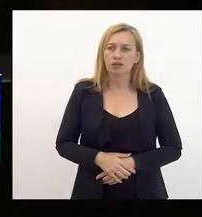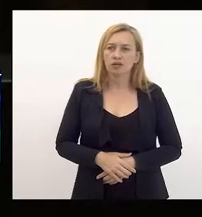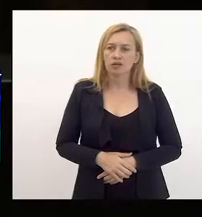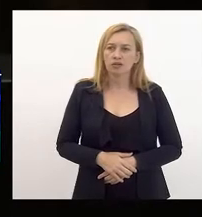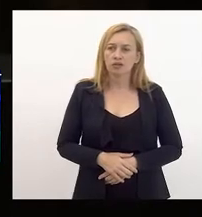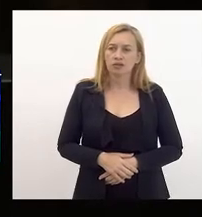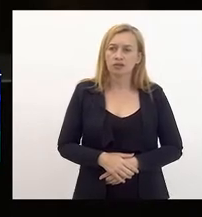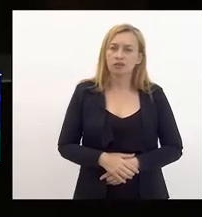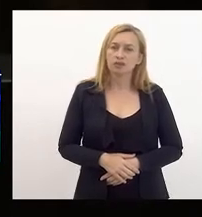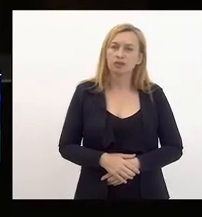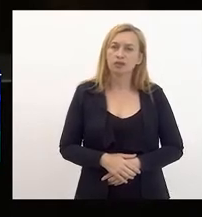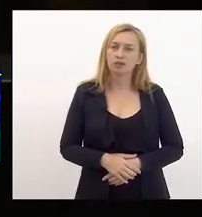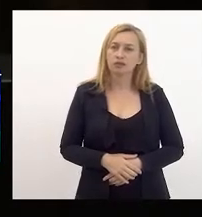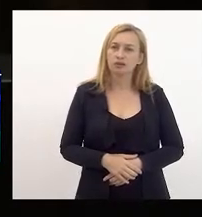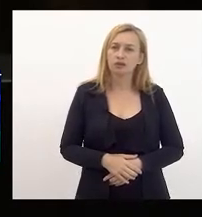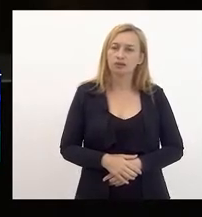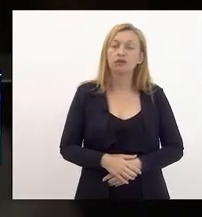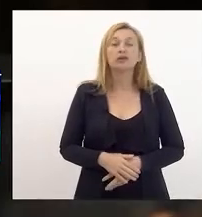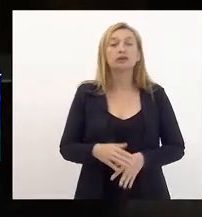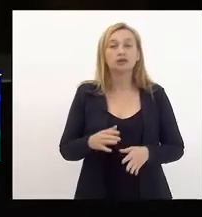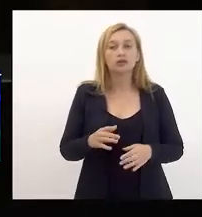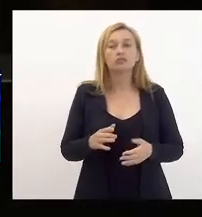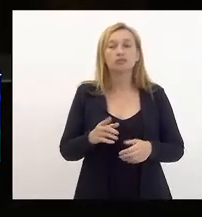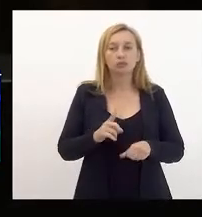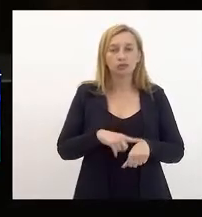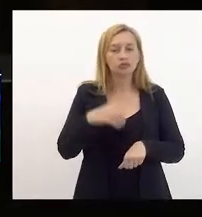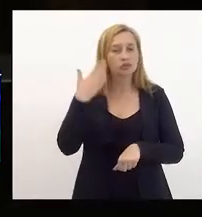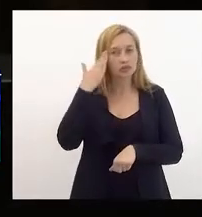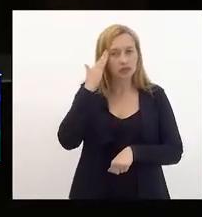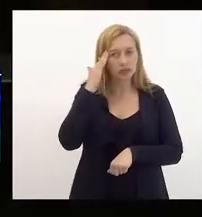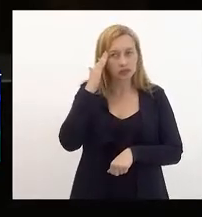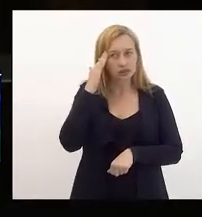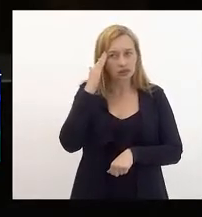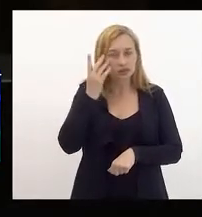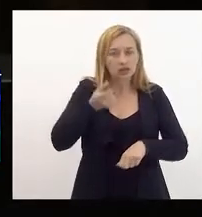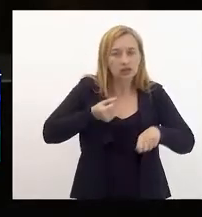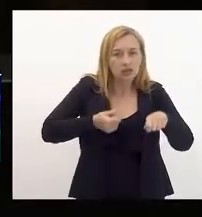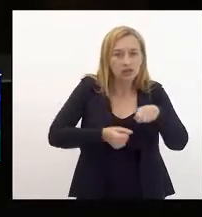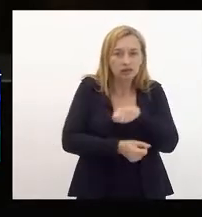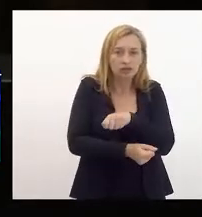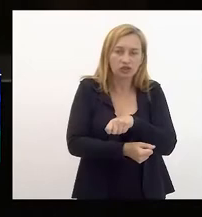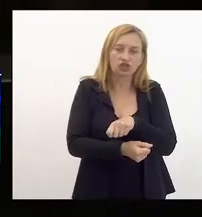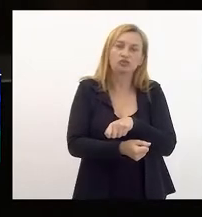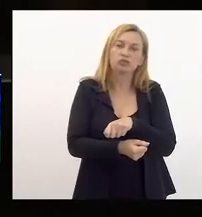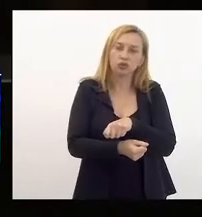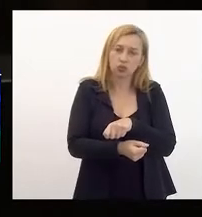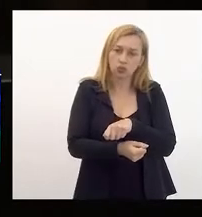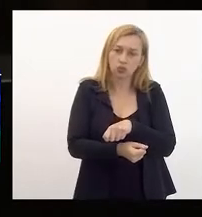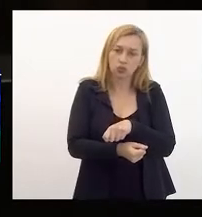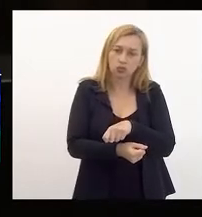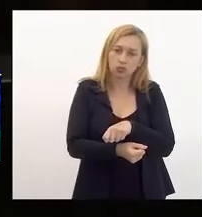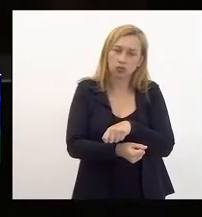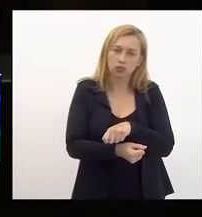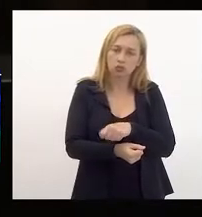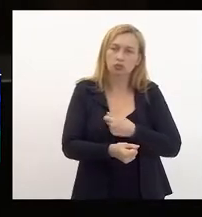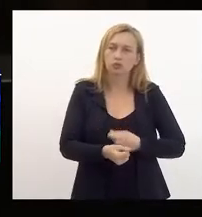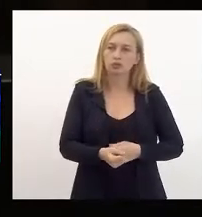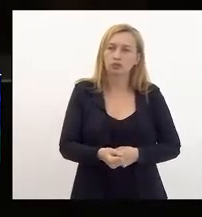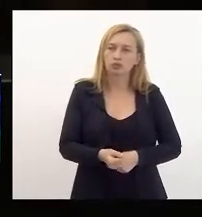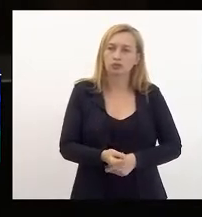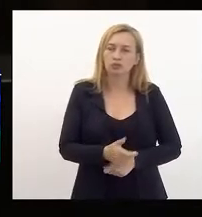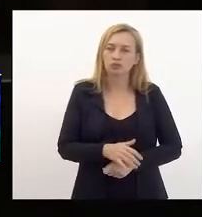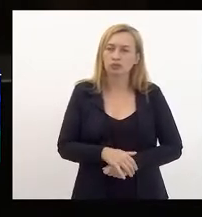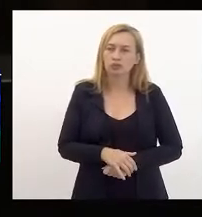entender, e ao entender, quer dizer, fazer investimentos exatamente para que